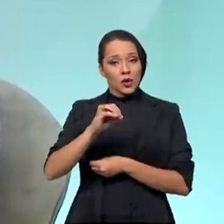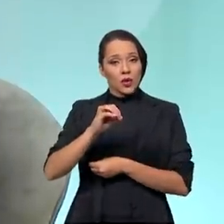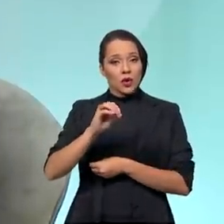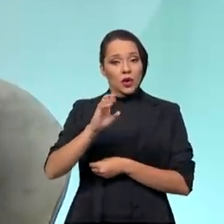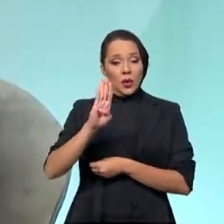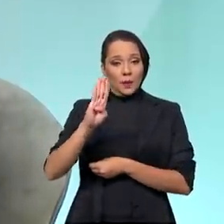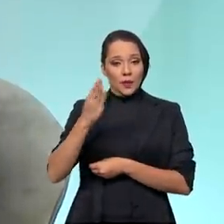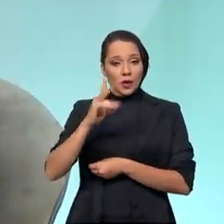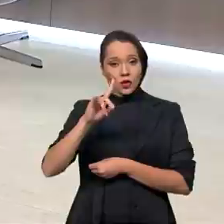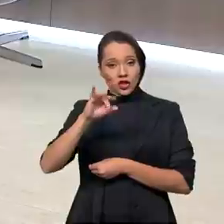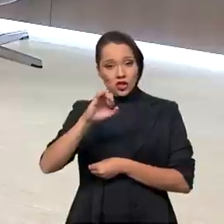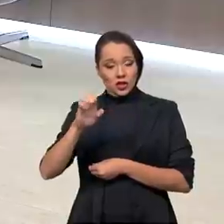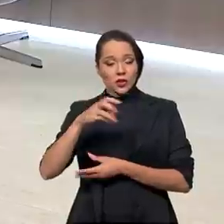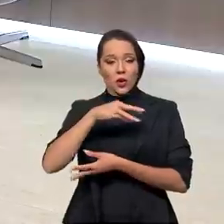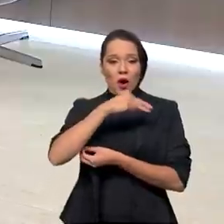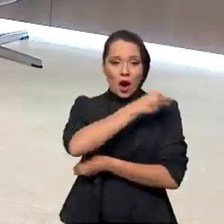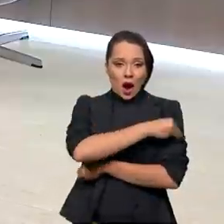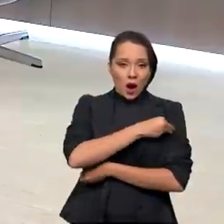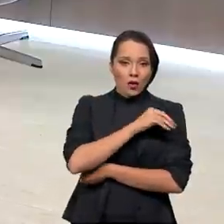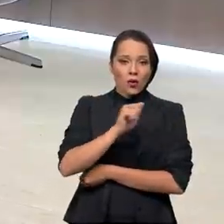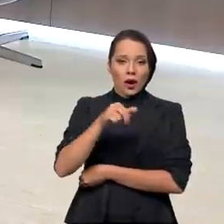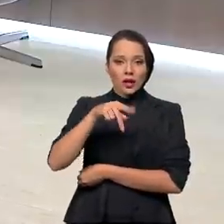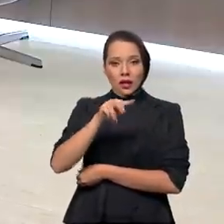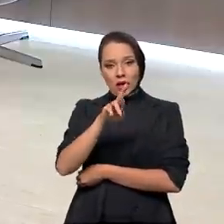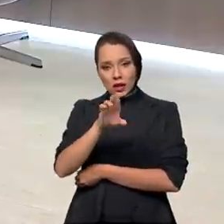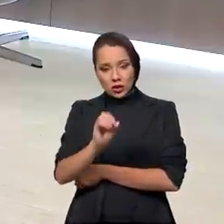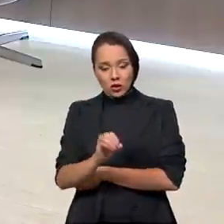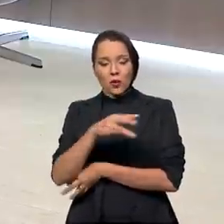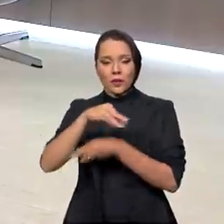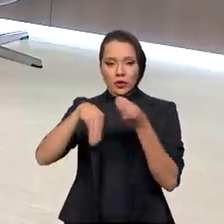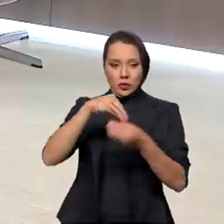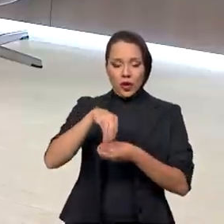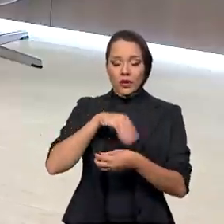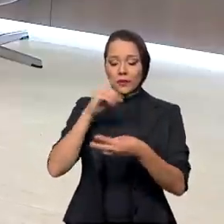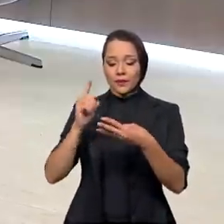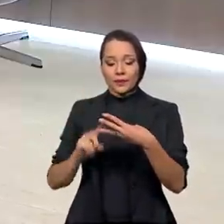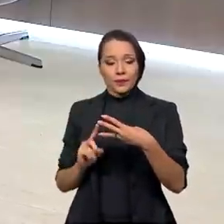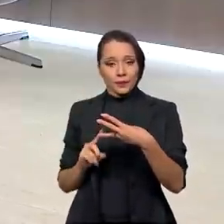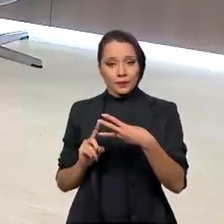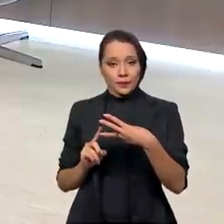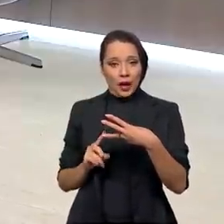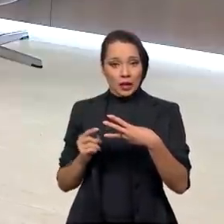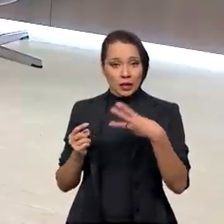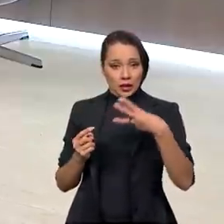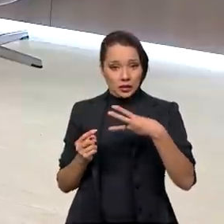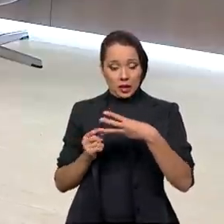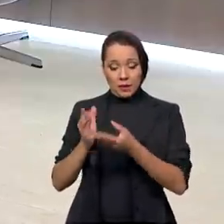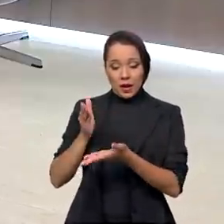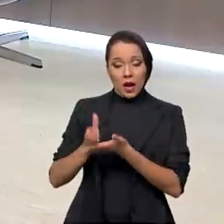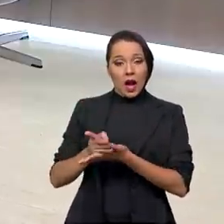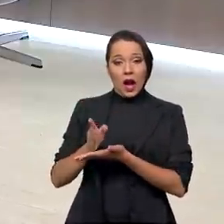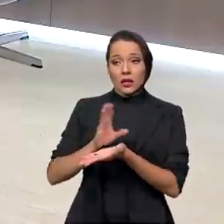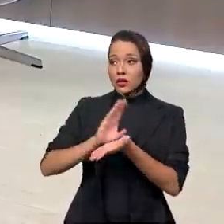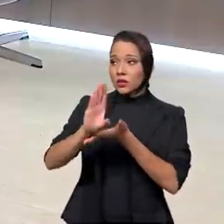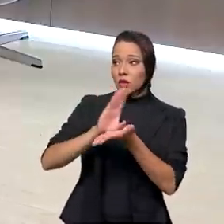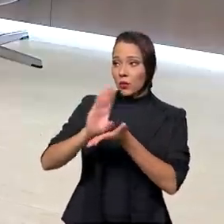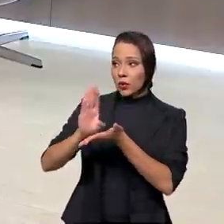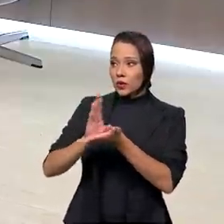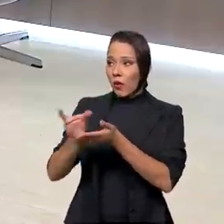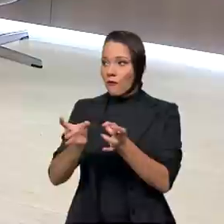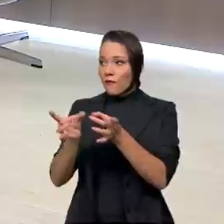diesel... O álcool anidro. E o álcool anidro, gasolina. Perfeito. Terceira parcela, a margem de distribuição e revenda.